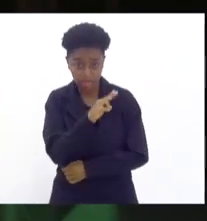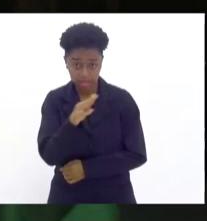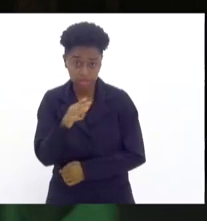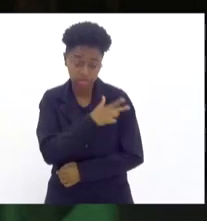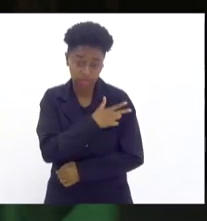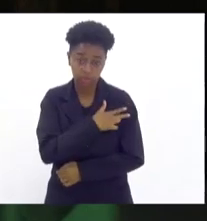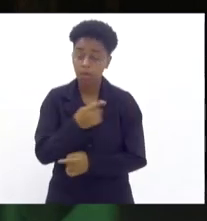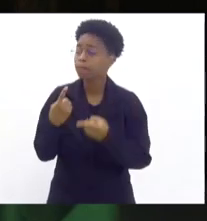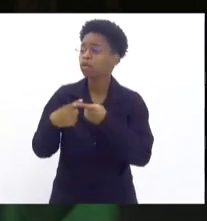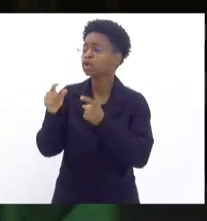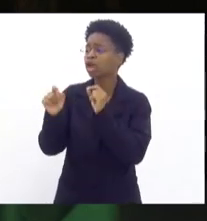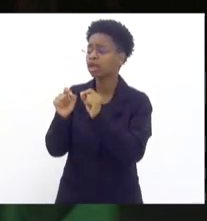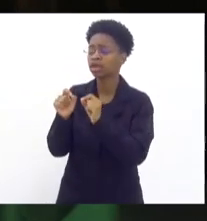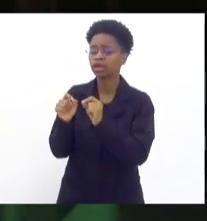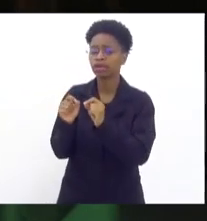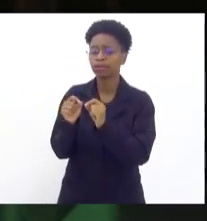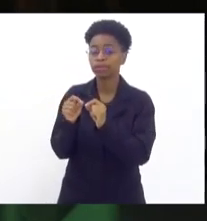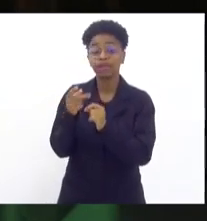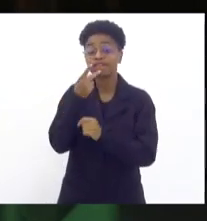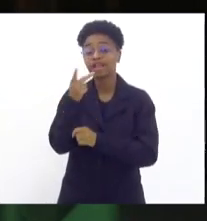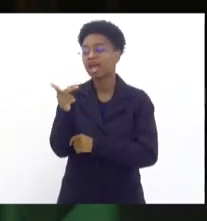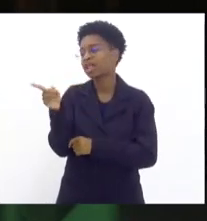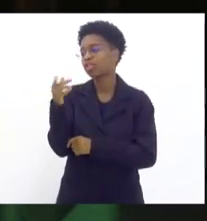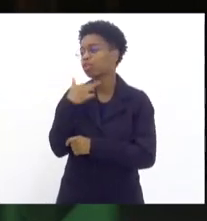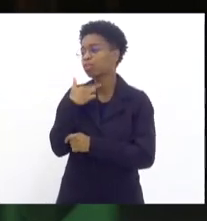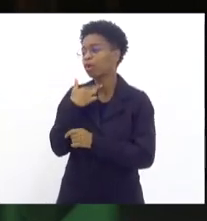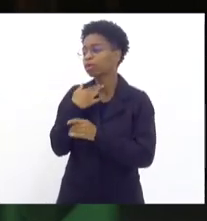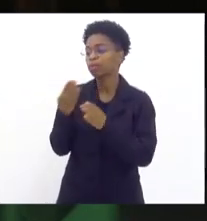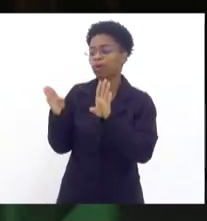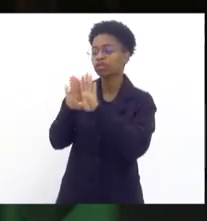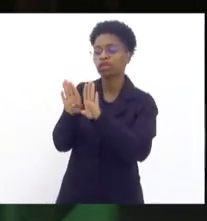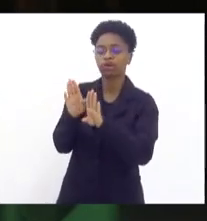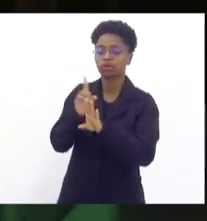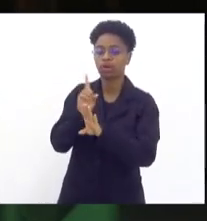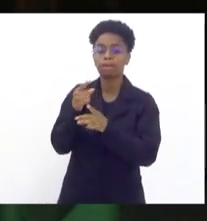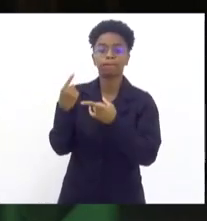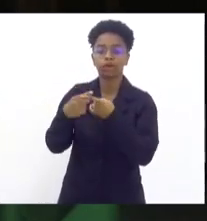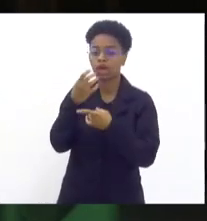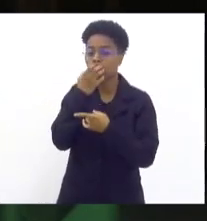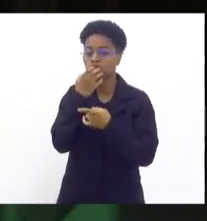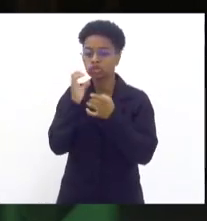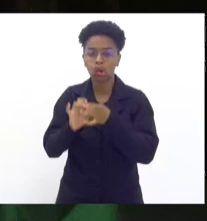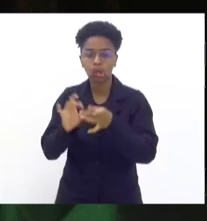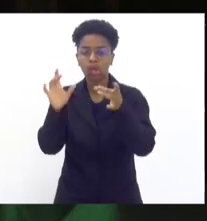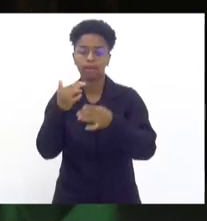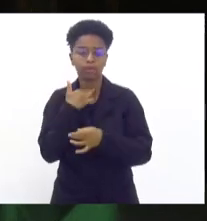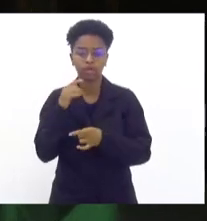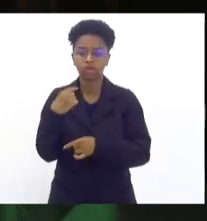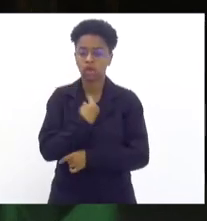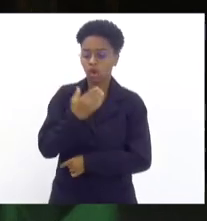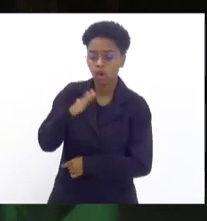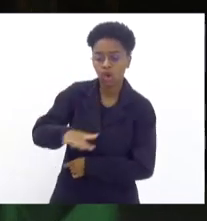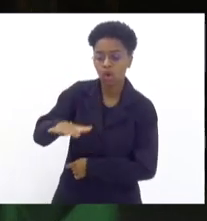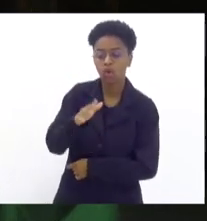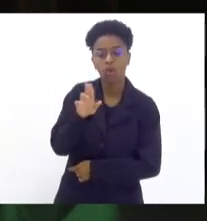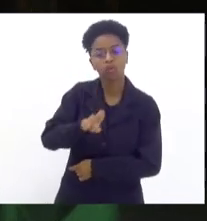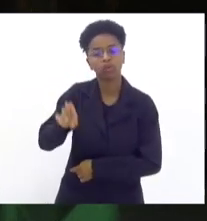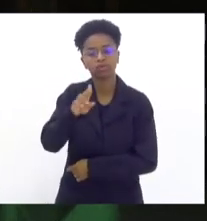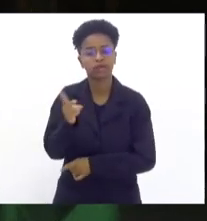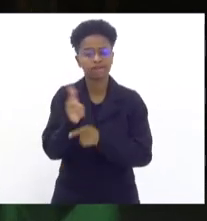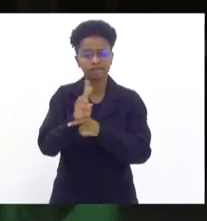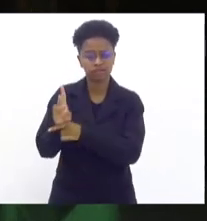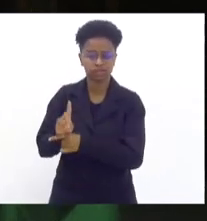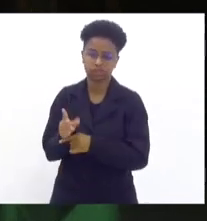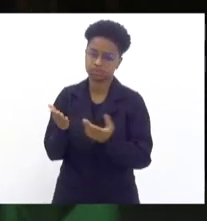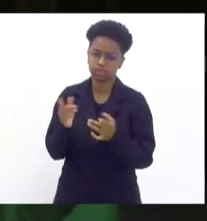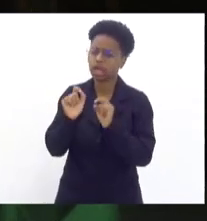Ah, por quê? É porque é para dizer para ele que é para não trancar o portão e não soltar o cachorro, não, que nós vamos querer usar essa área aqui para ficar de radinha, de vigilante. O